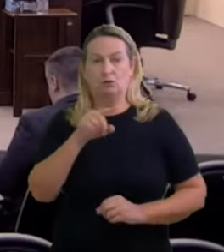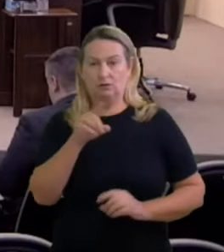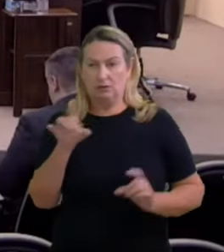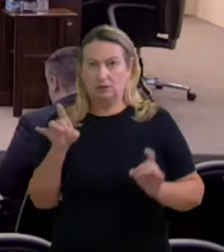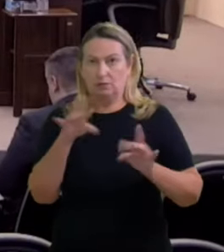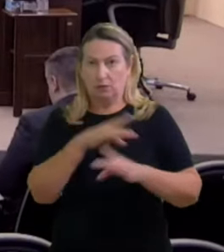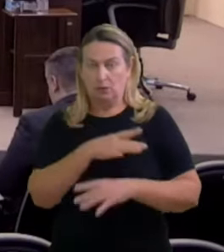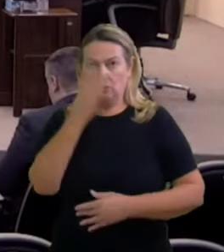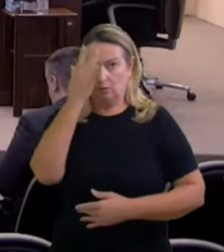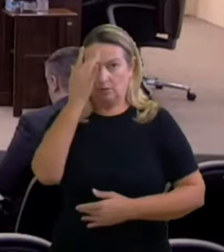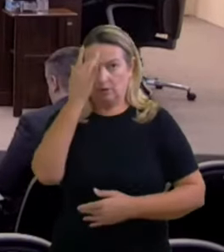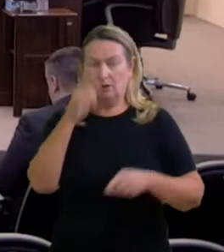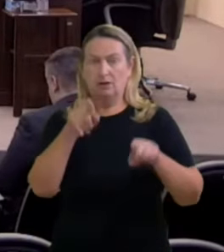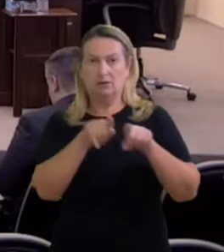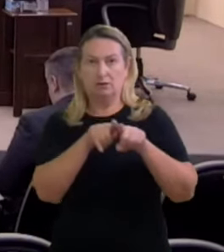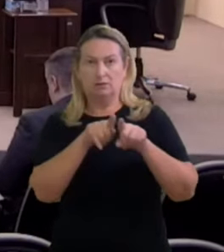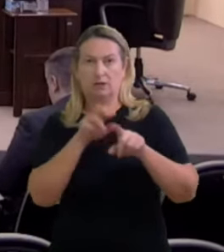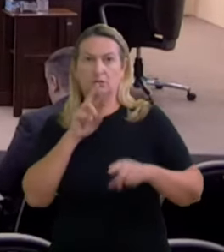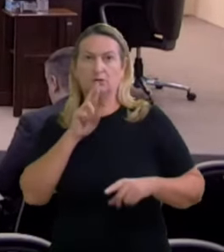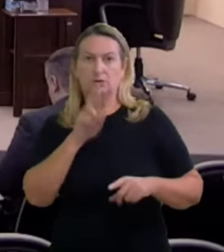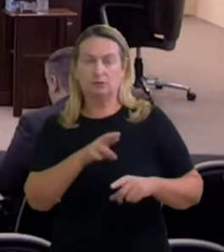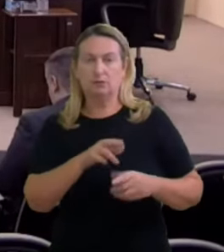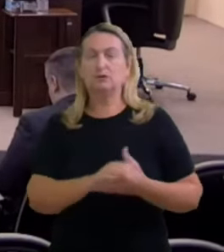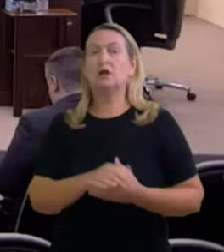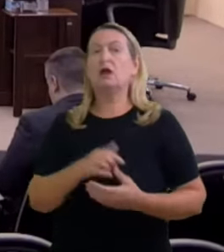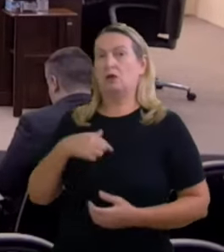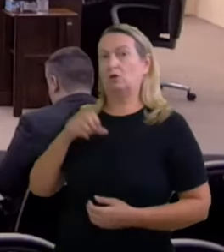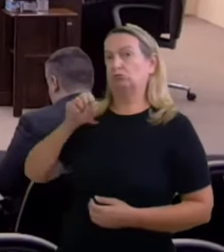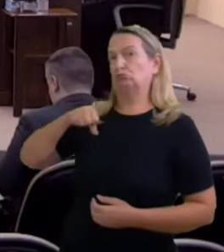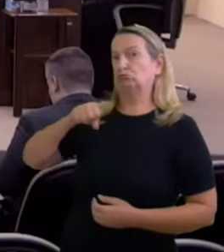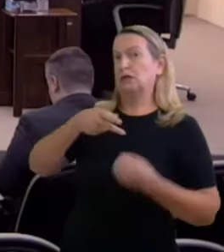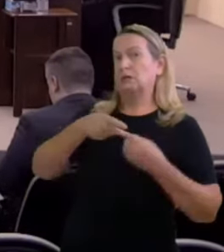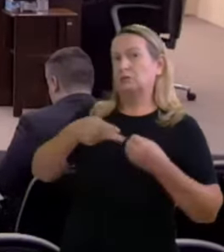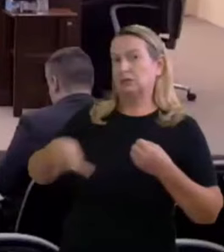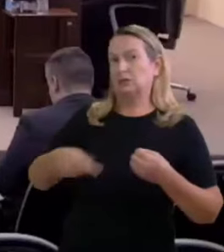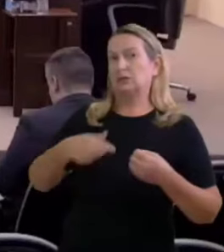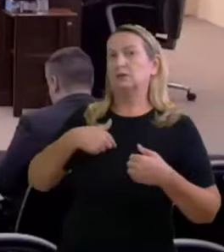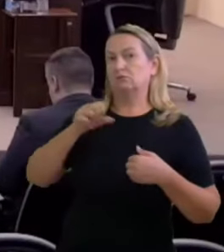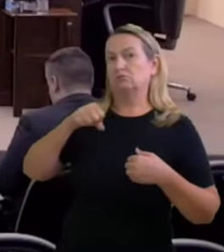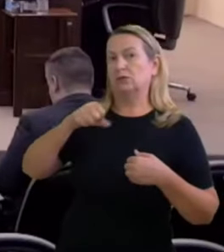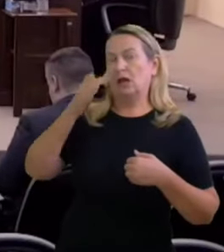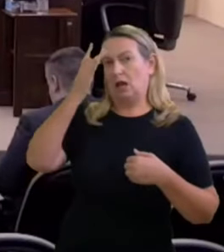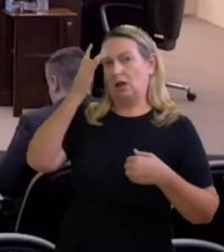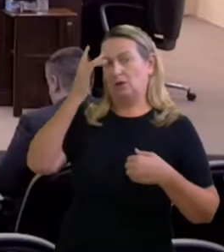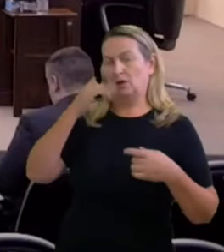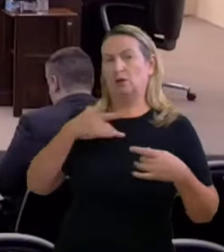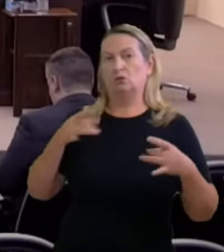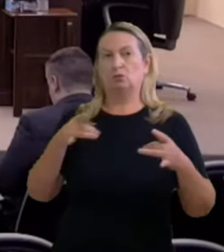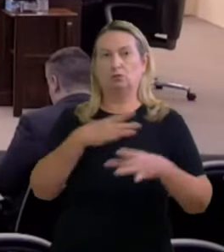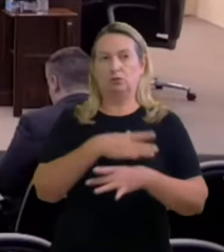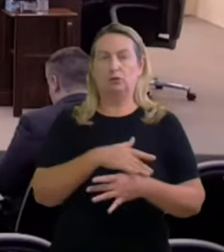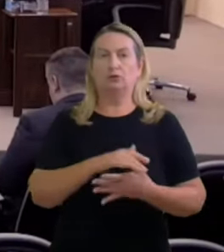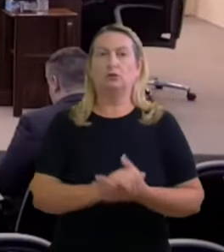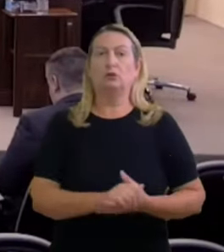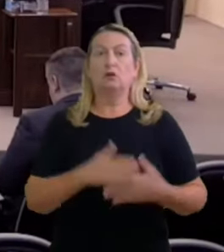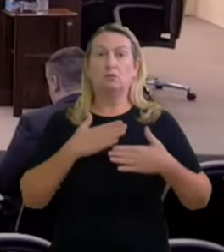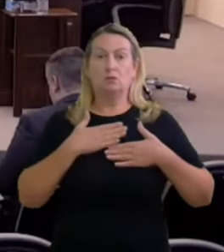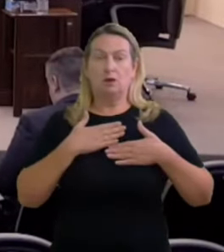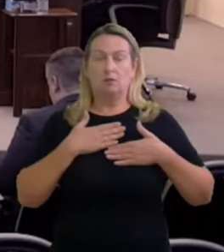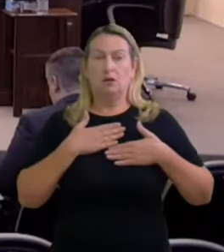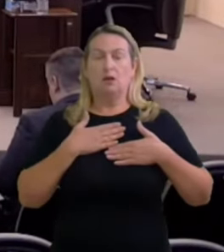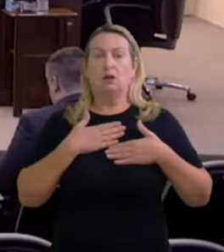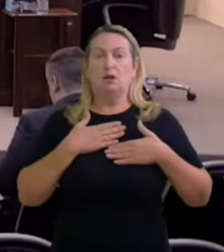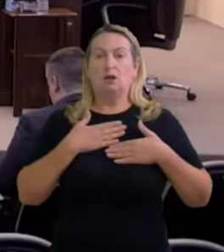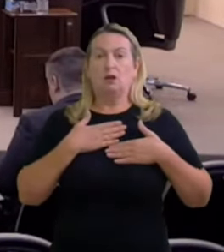trazer o seu resultado sim senhor presidente já estou preparado para amanhã bem da minha parte também eu quero dizer que eu